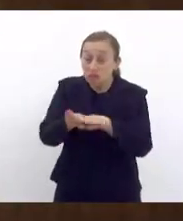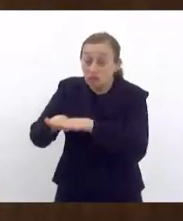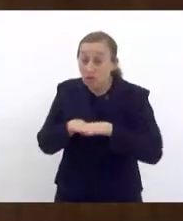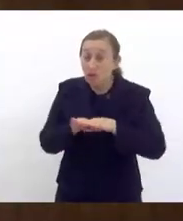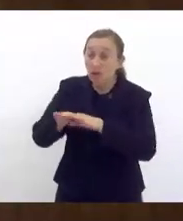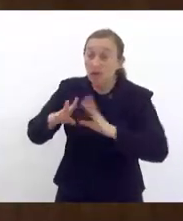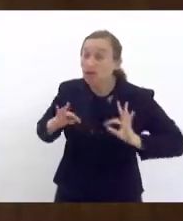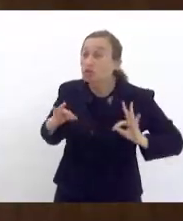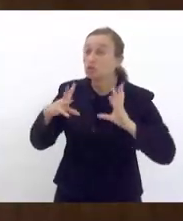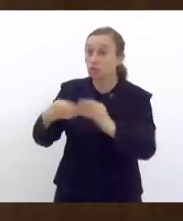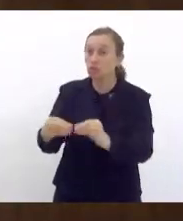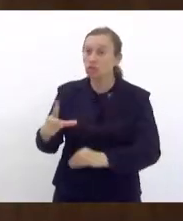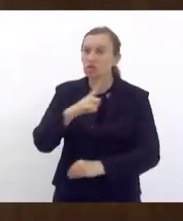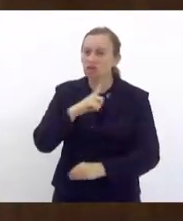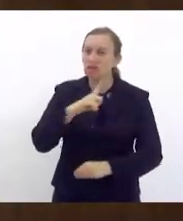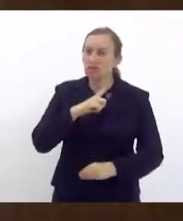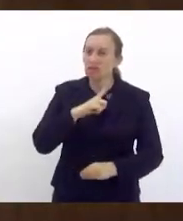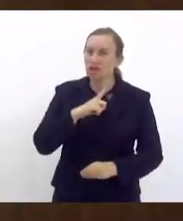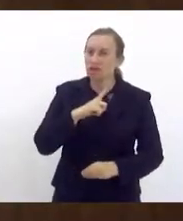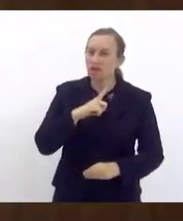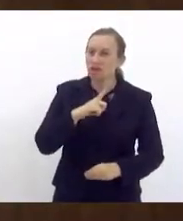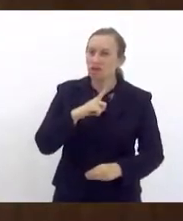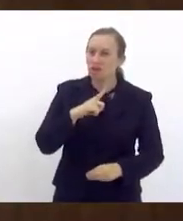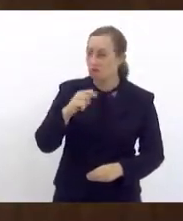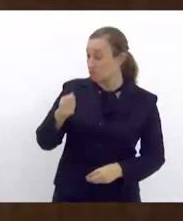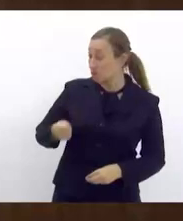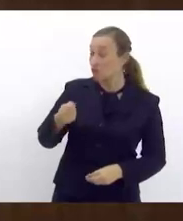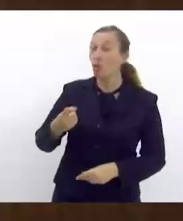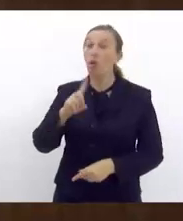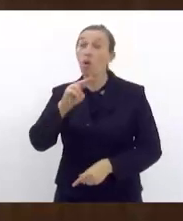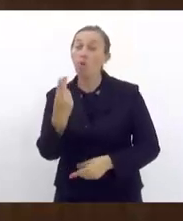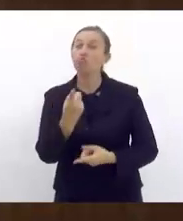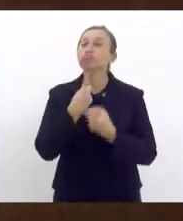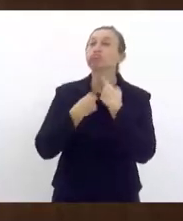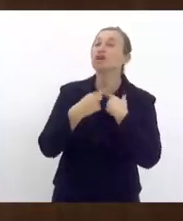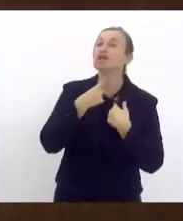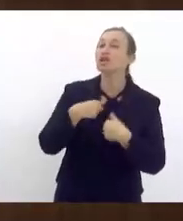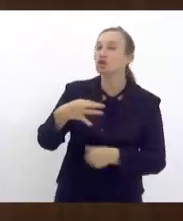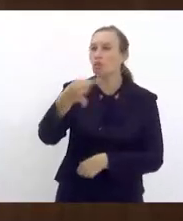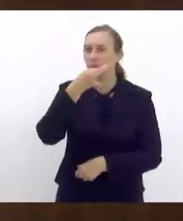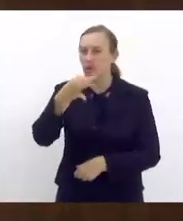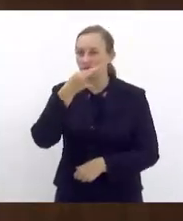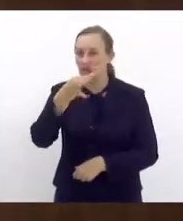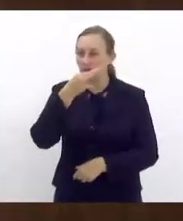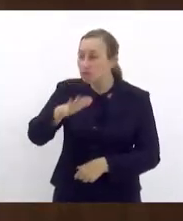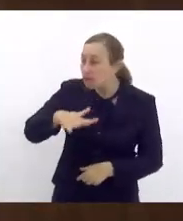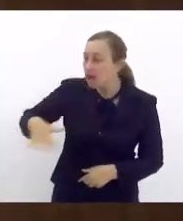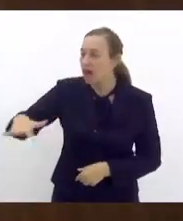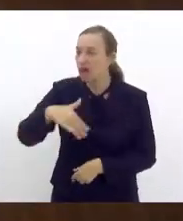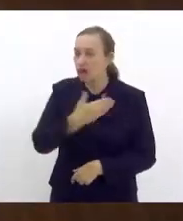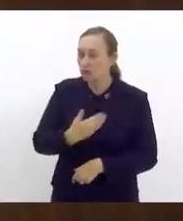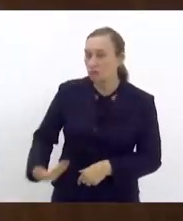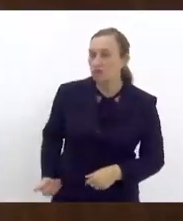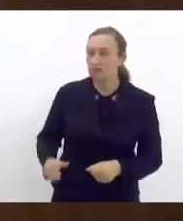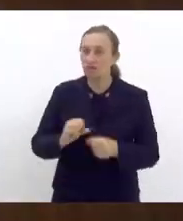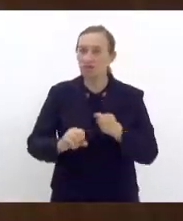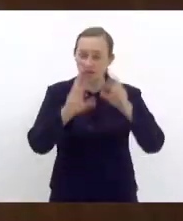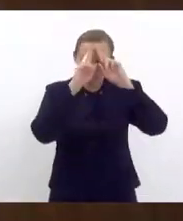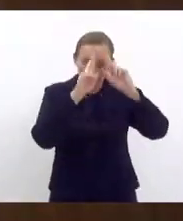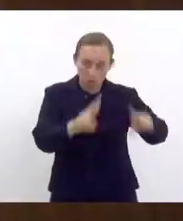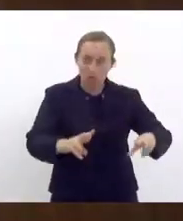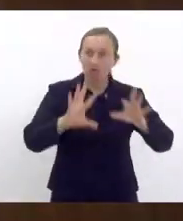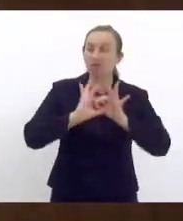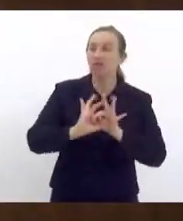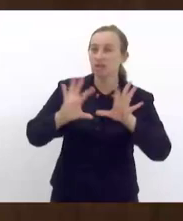aqueles que têm o dever ou que têm a vontade de emitir opinião na esfera pública, o façam, respeitando a